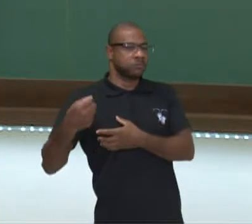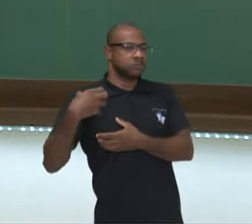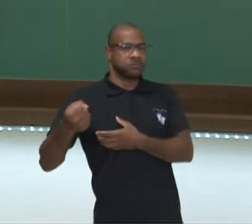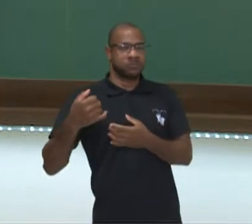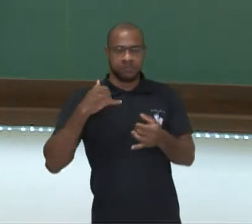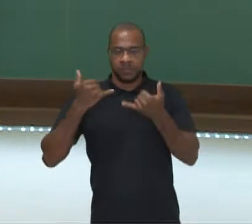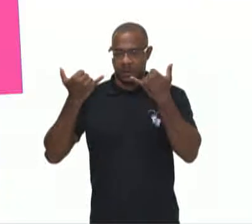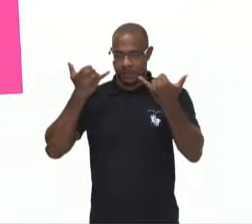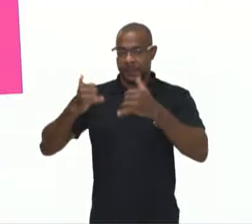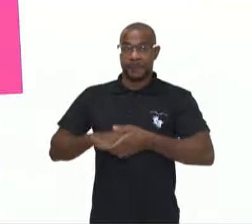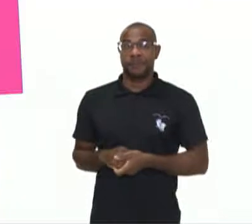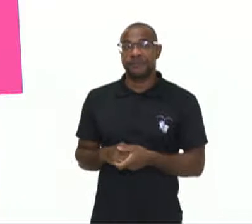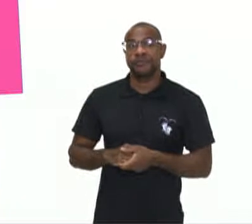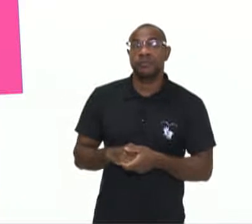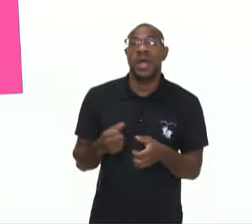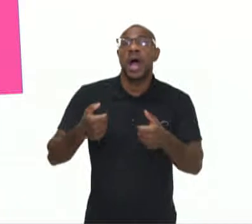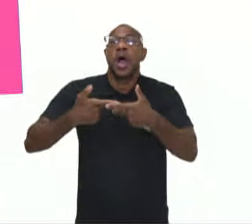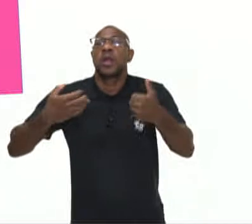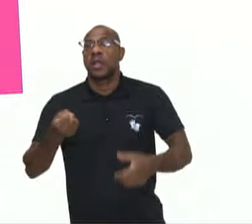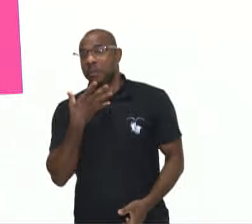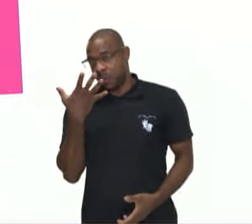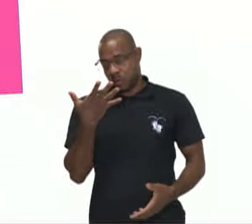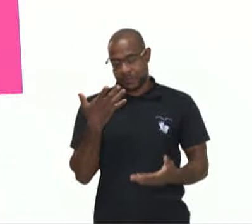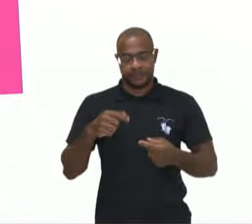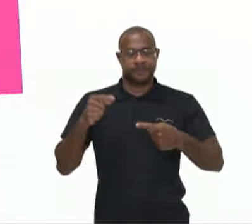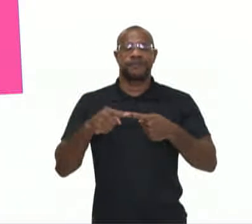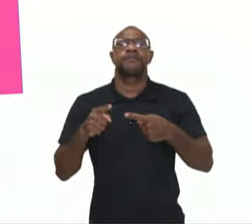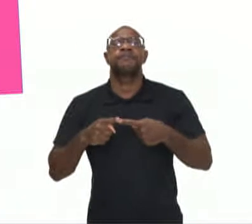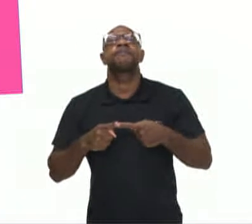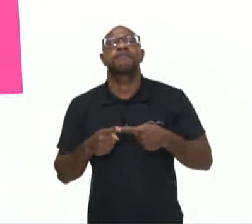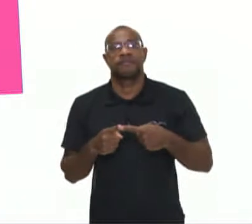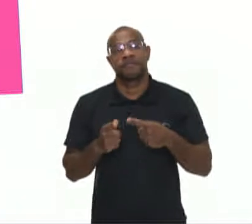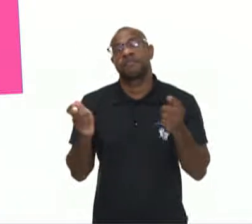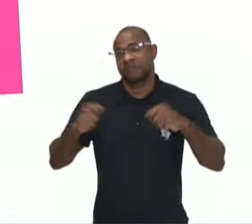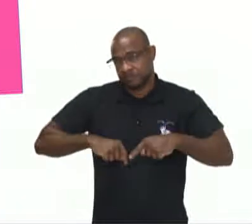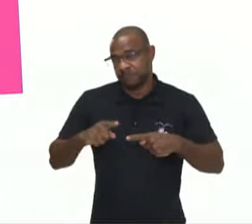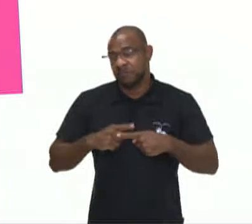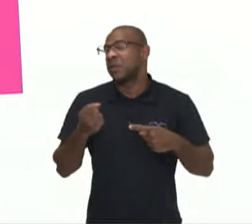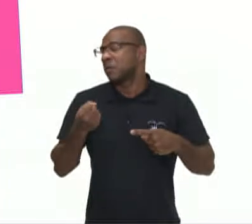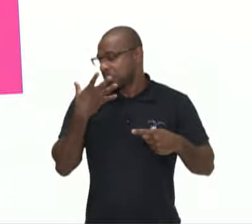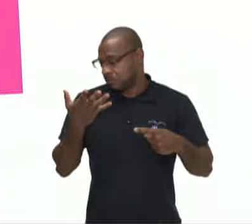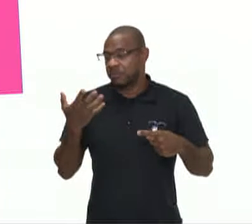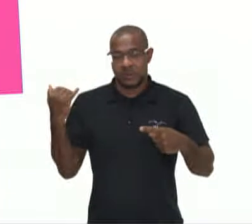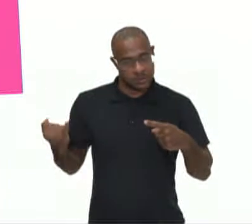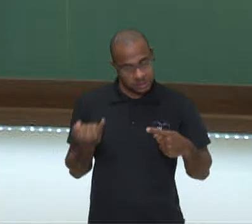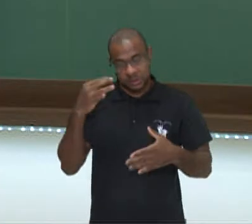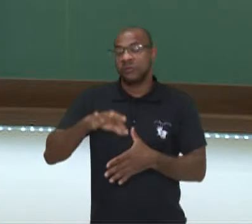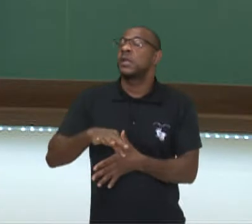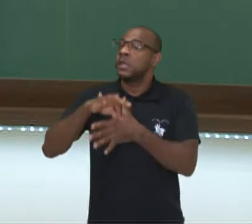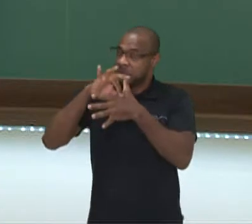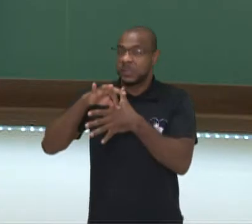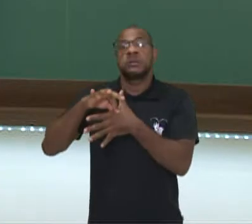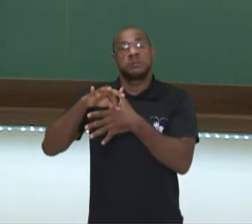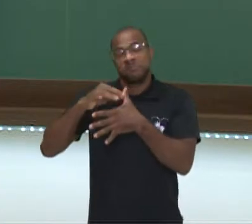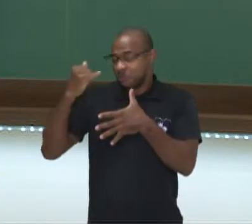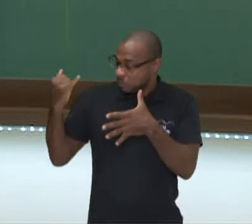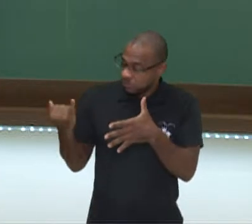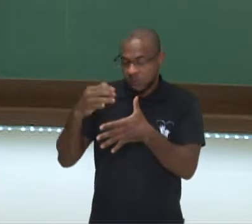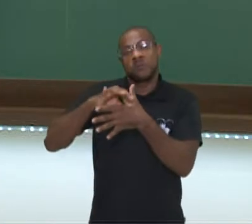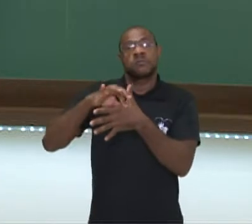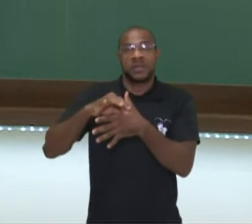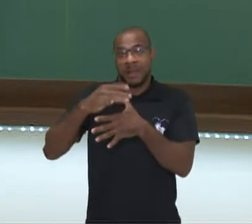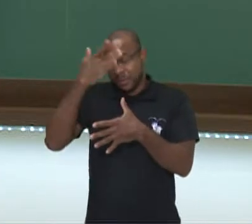Alguns benefícios da comunicação assertiva. Podemos nos tornar excelentes líderes, geralmente a pessoa que se